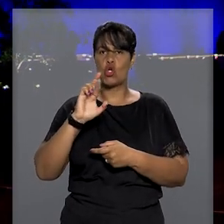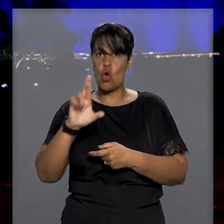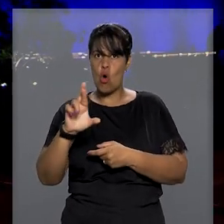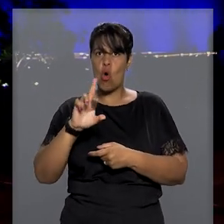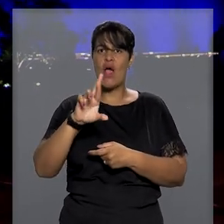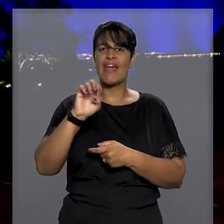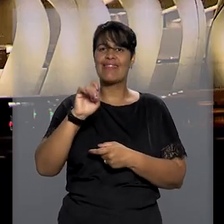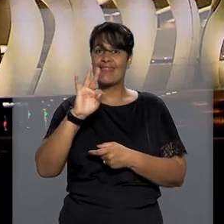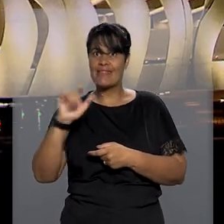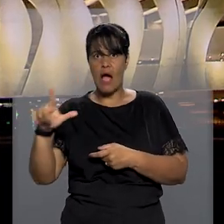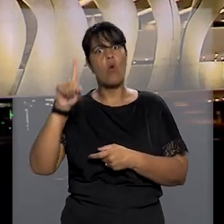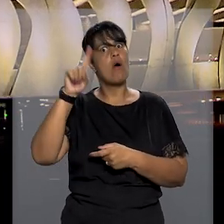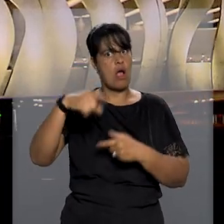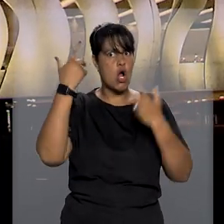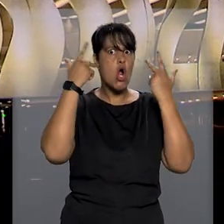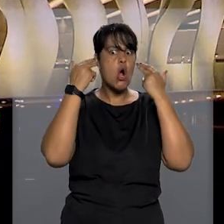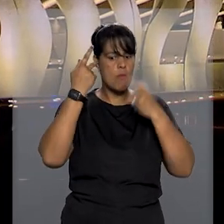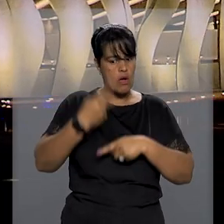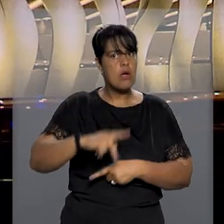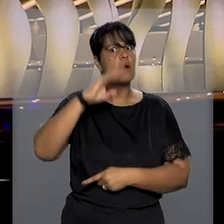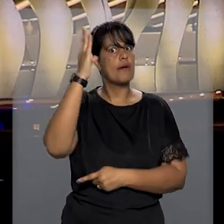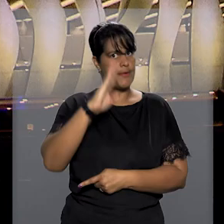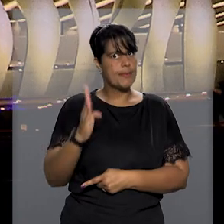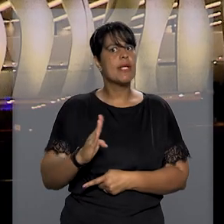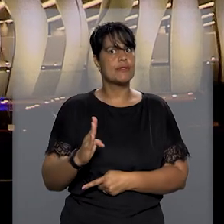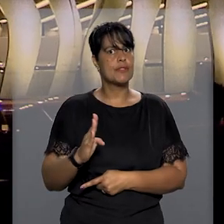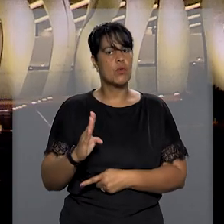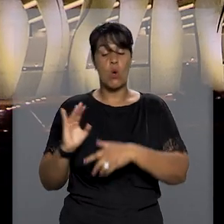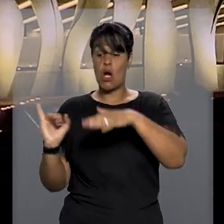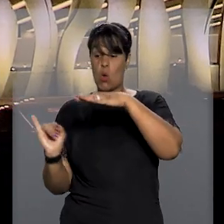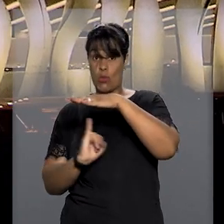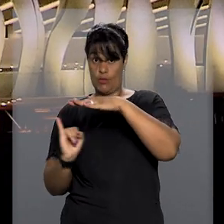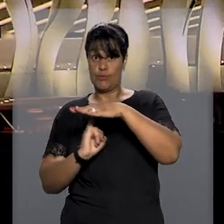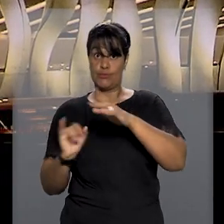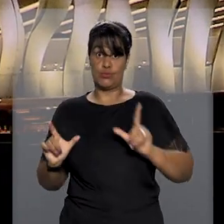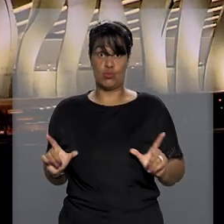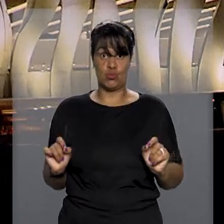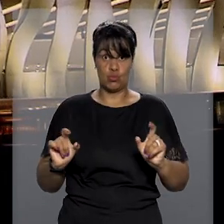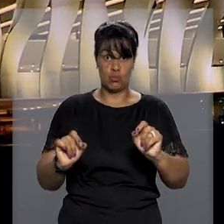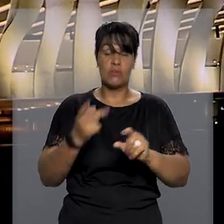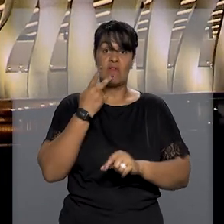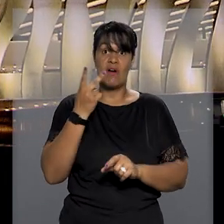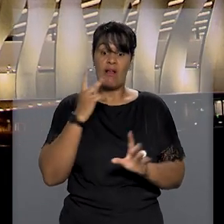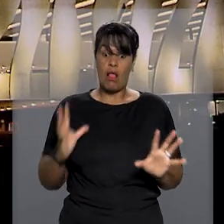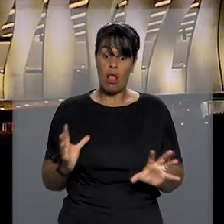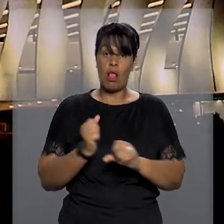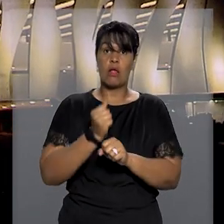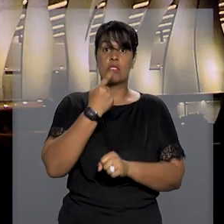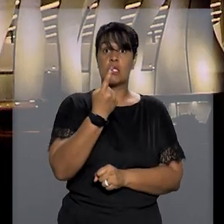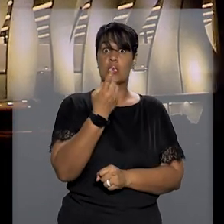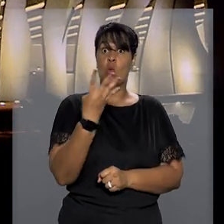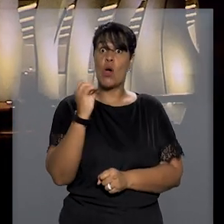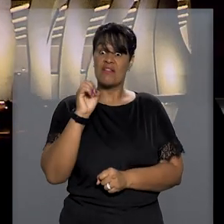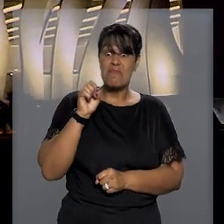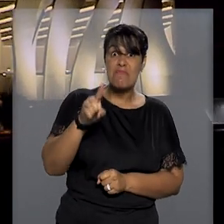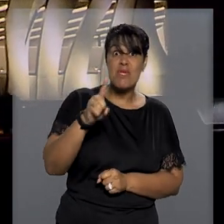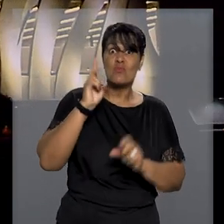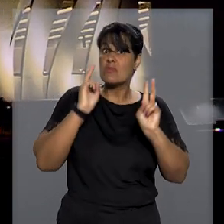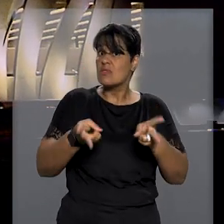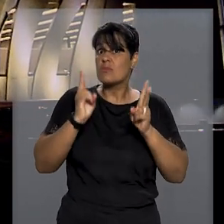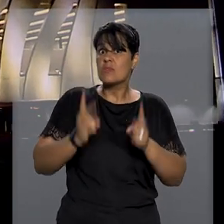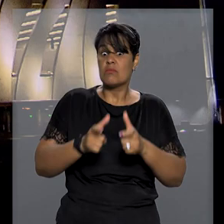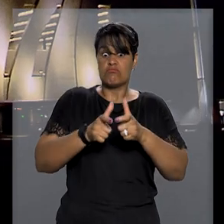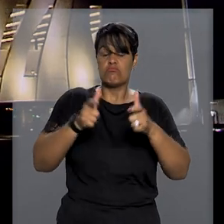o terceiro mais comum no Brasil. Segundo o Instituto Nacional de Câncer, cerca de 41 mil novos casos são